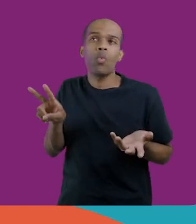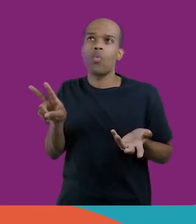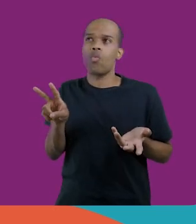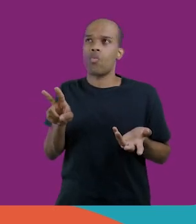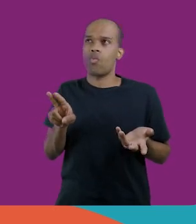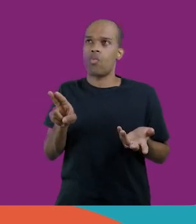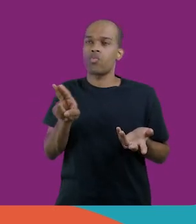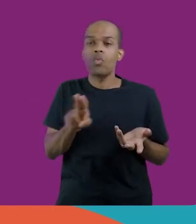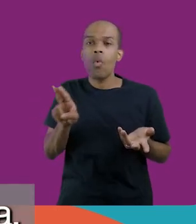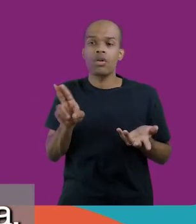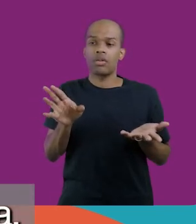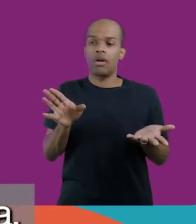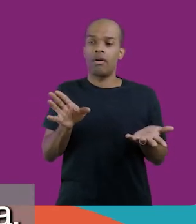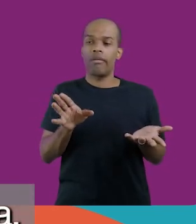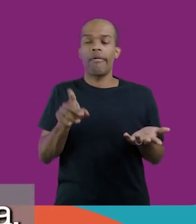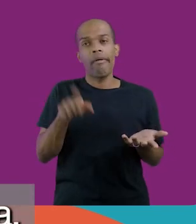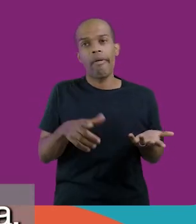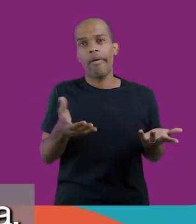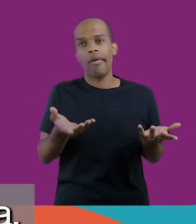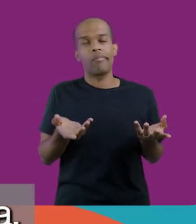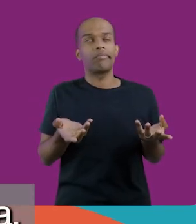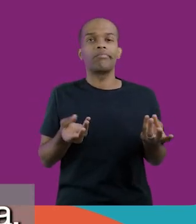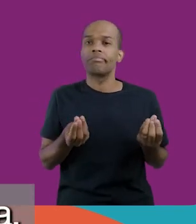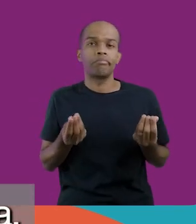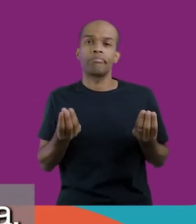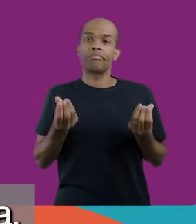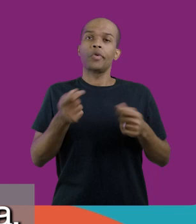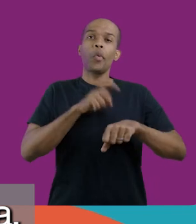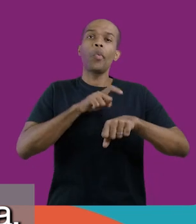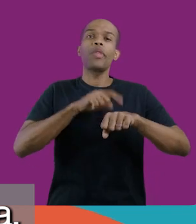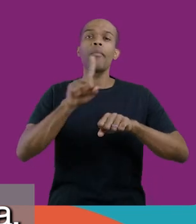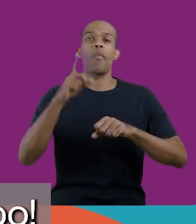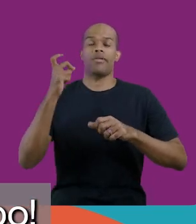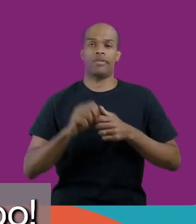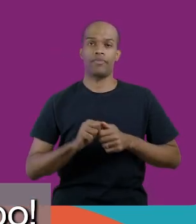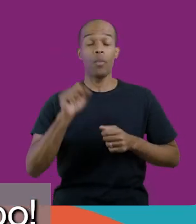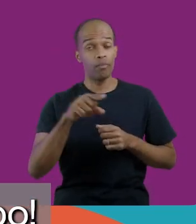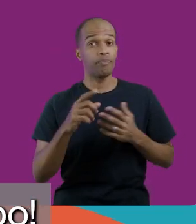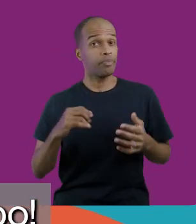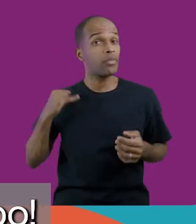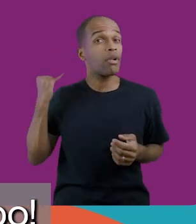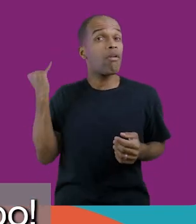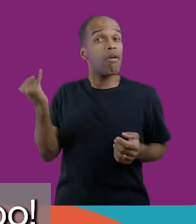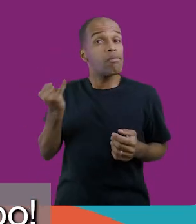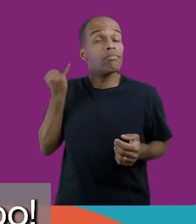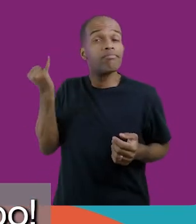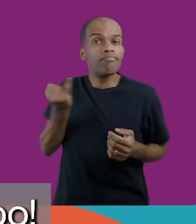pedagogicamente rico desse tempo extra. Então, é muito importante